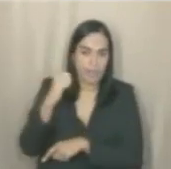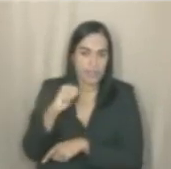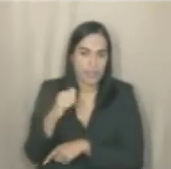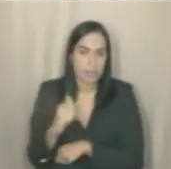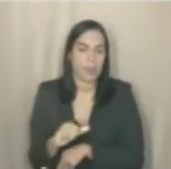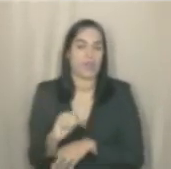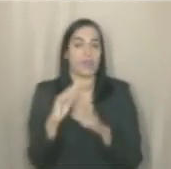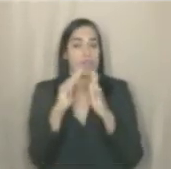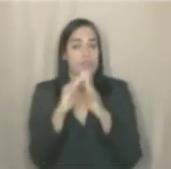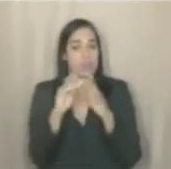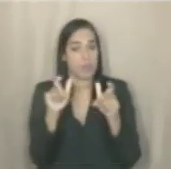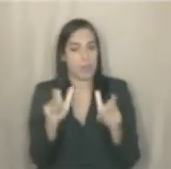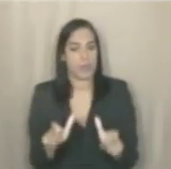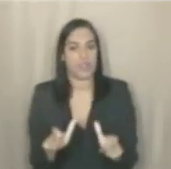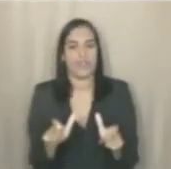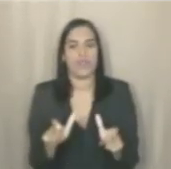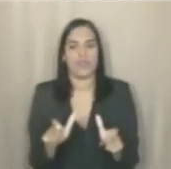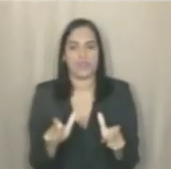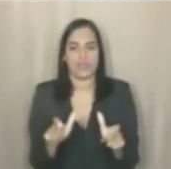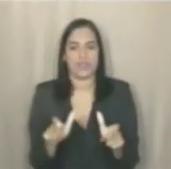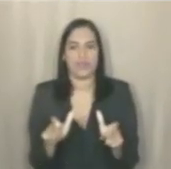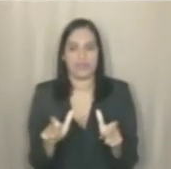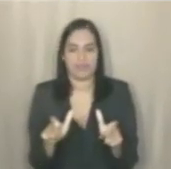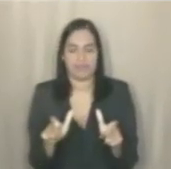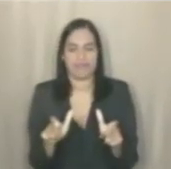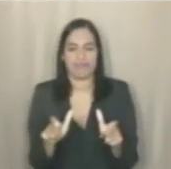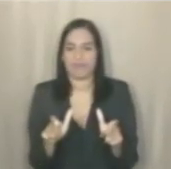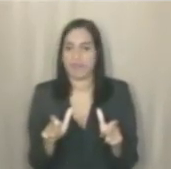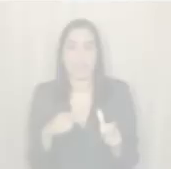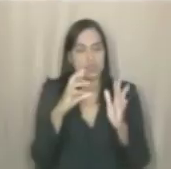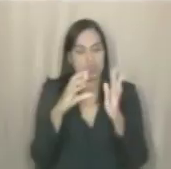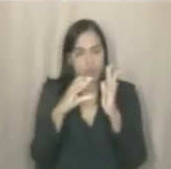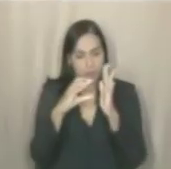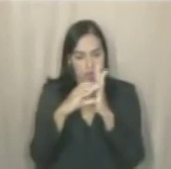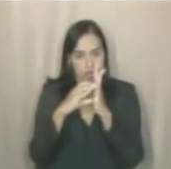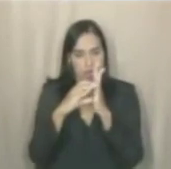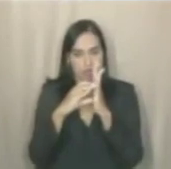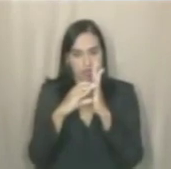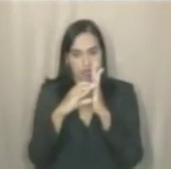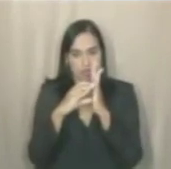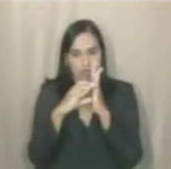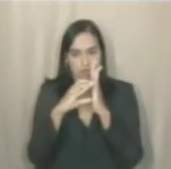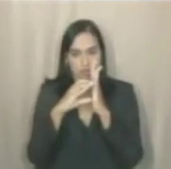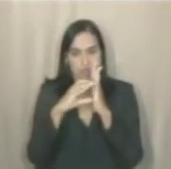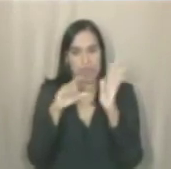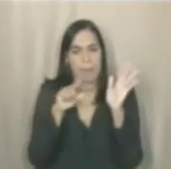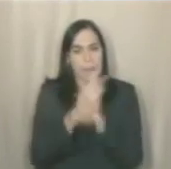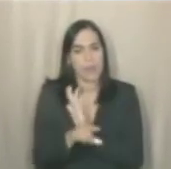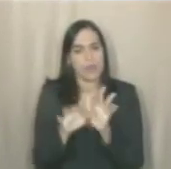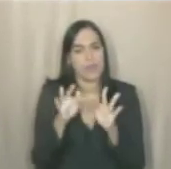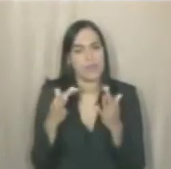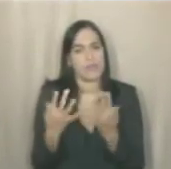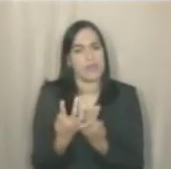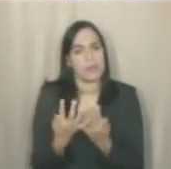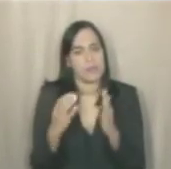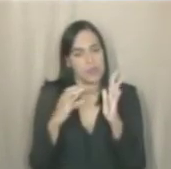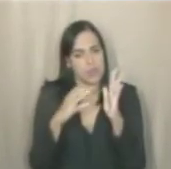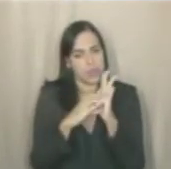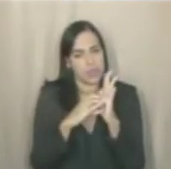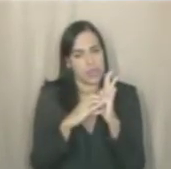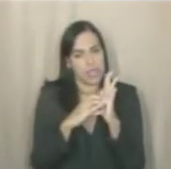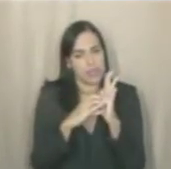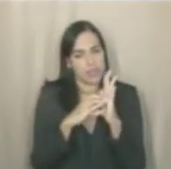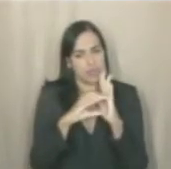esses moradores naturalmente ficariam de fora desses habitacionais. Alguém aqui já perguntou para uma família, quando ela faz o cadastramento no CRAS,